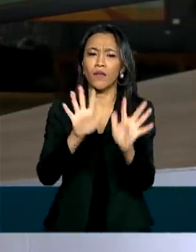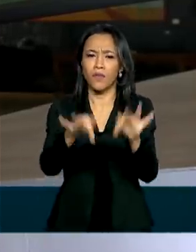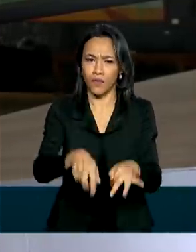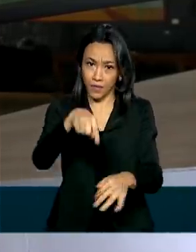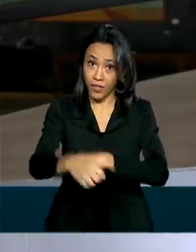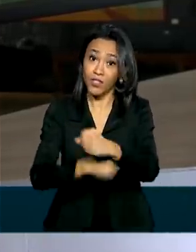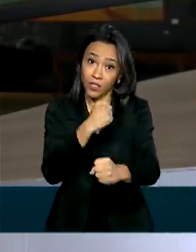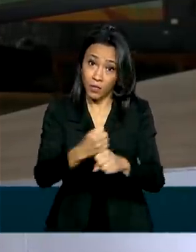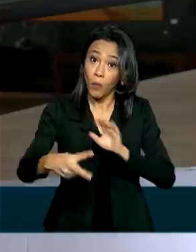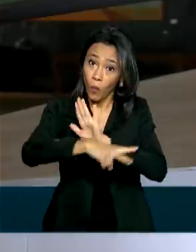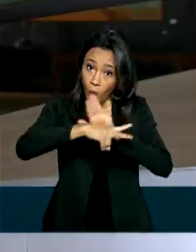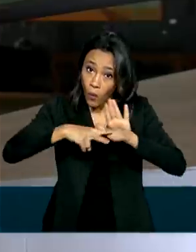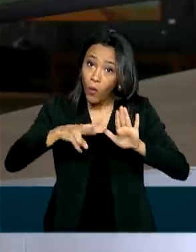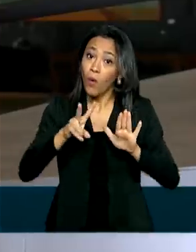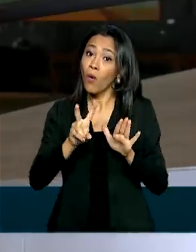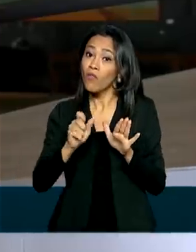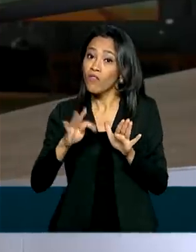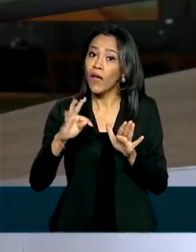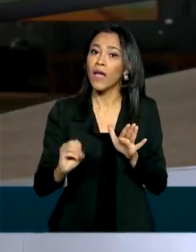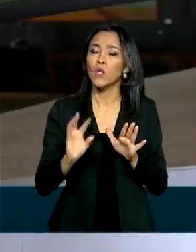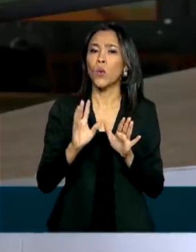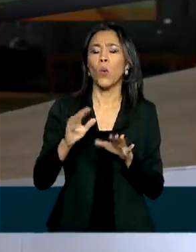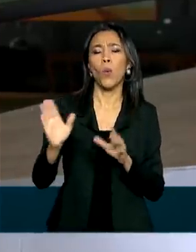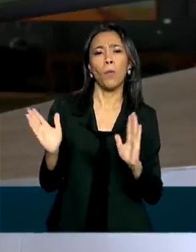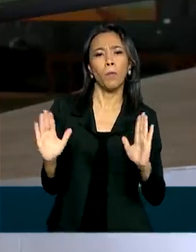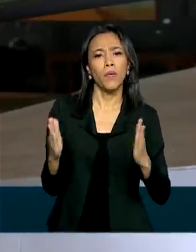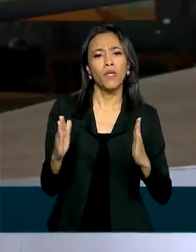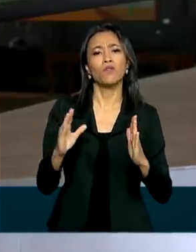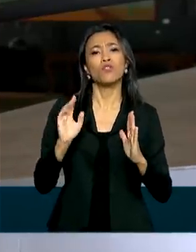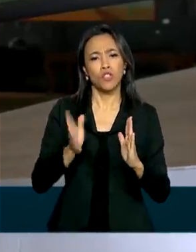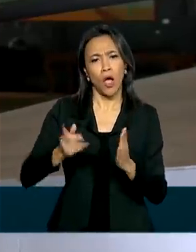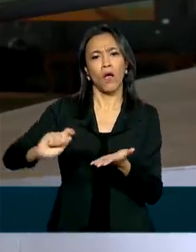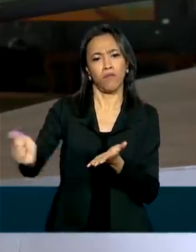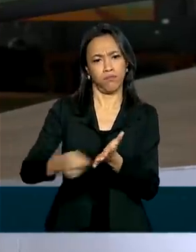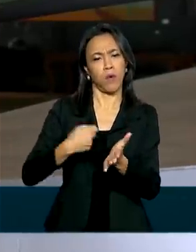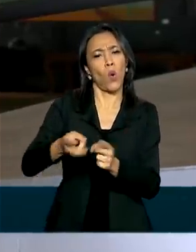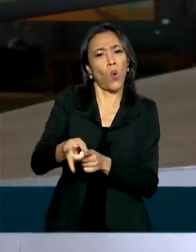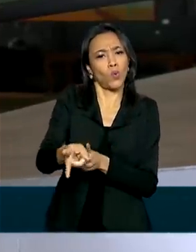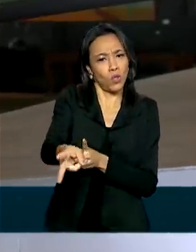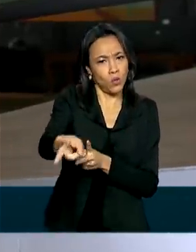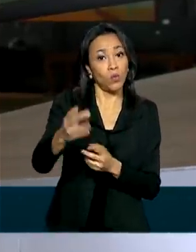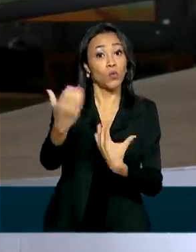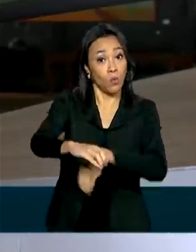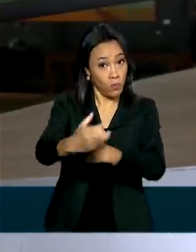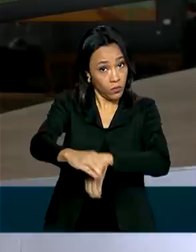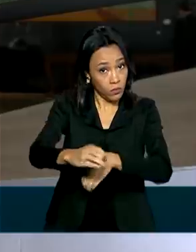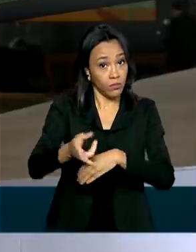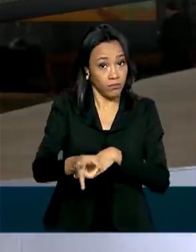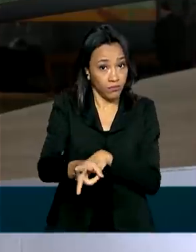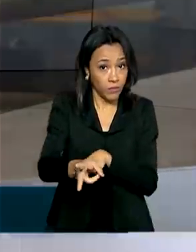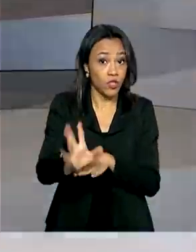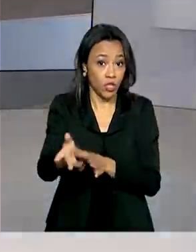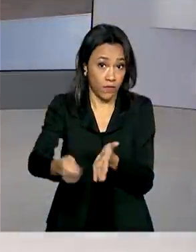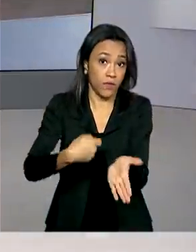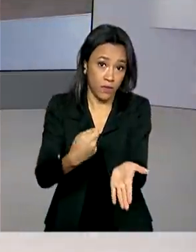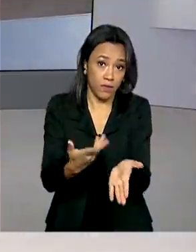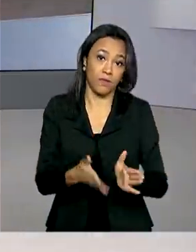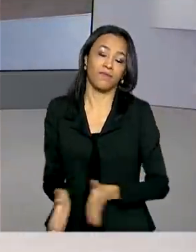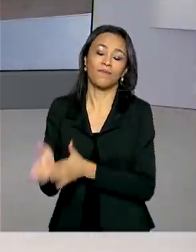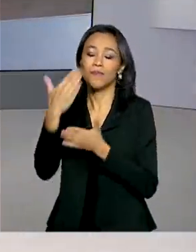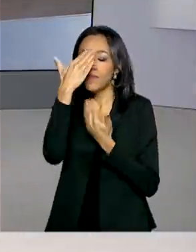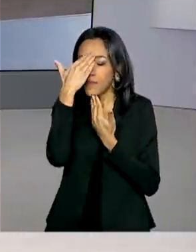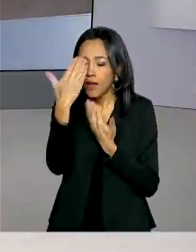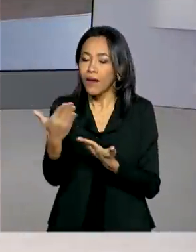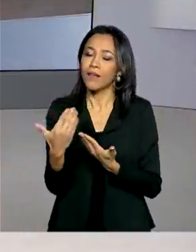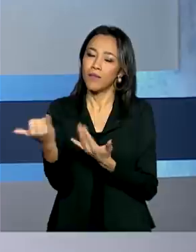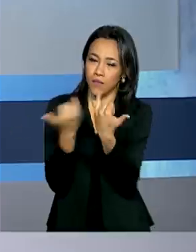Então, com o veto, os prazos dos concursos já homologados continuam valendo. Renata. Obrigada, Luciana, pelas